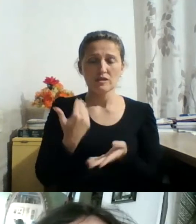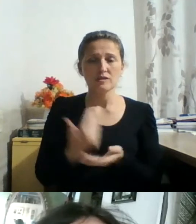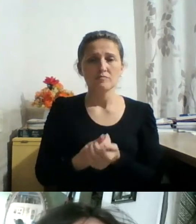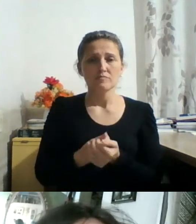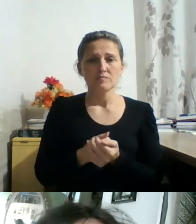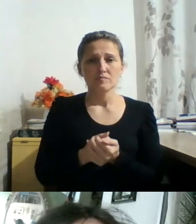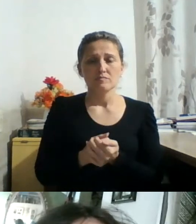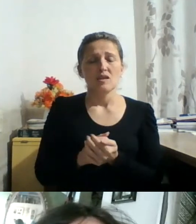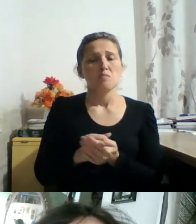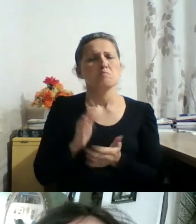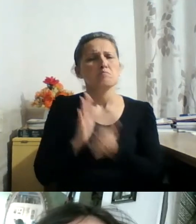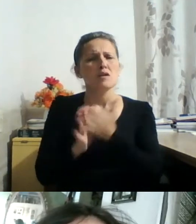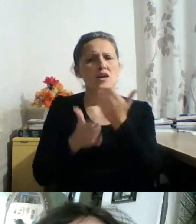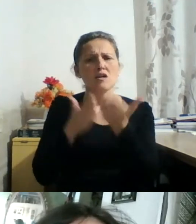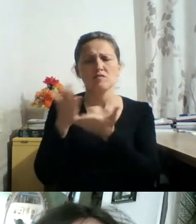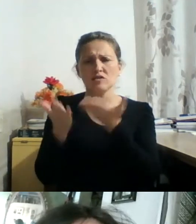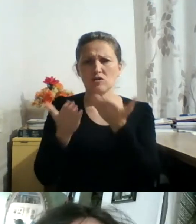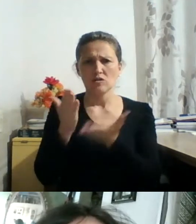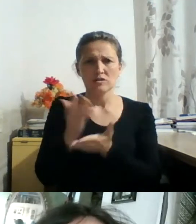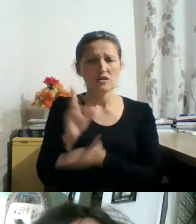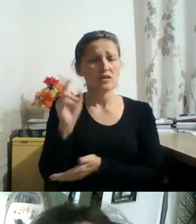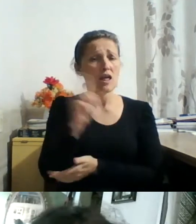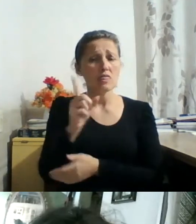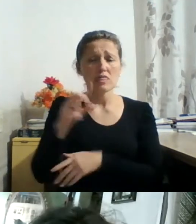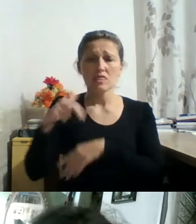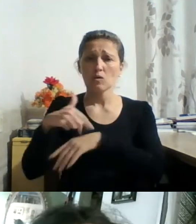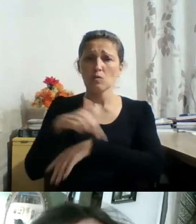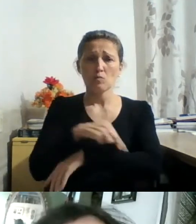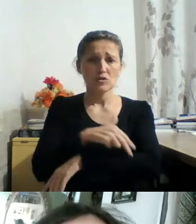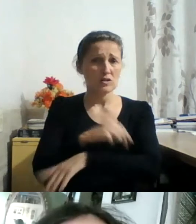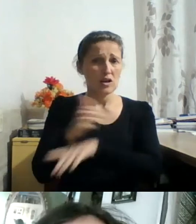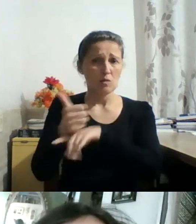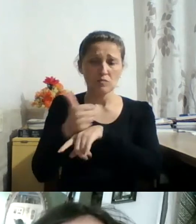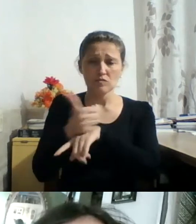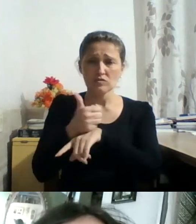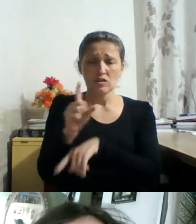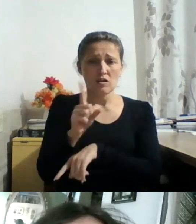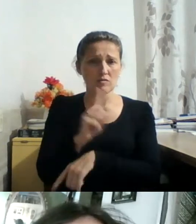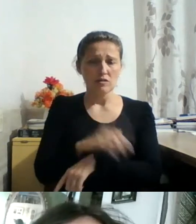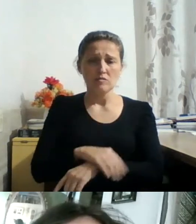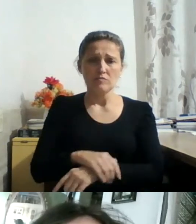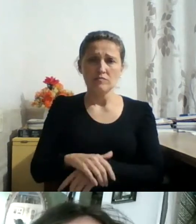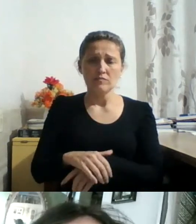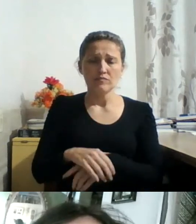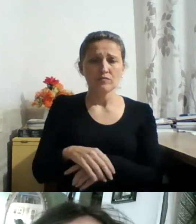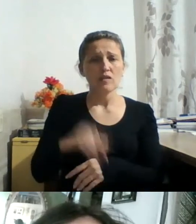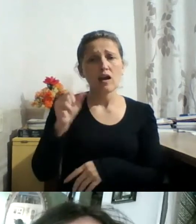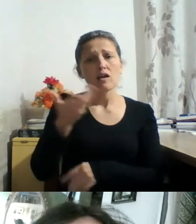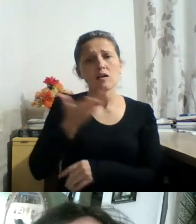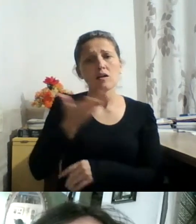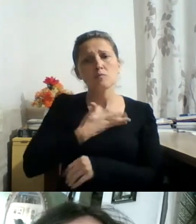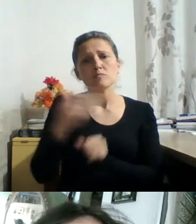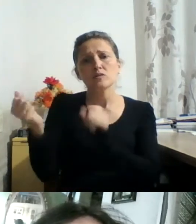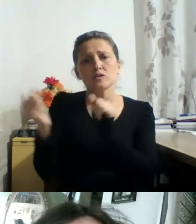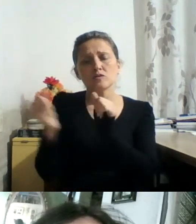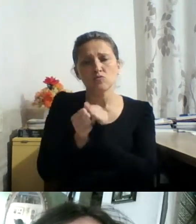que eles não eram modelos e não eram profissionais e realmente isso eu não pretendia que jamais